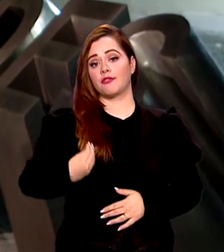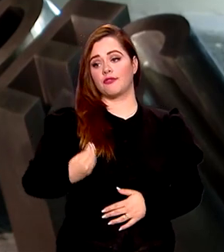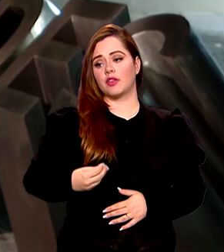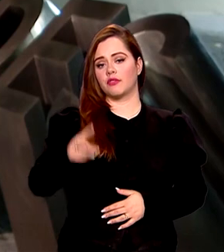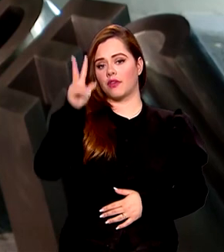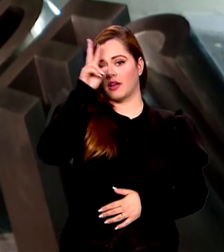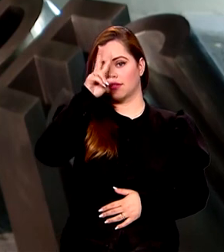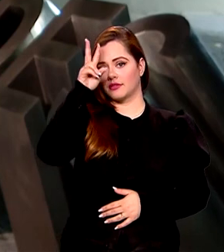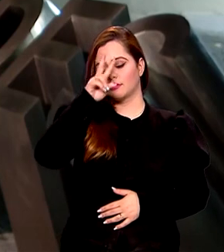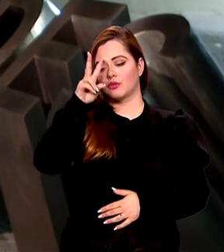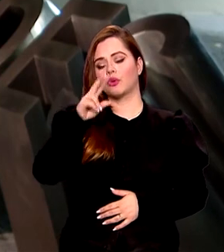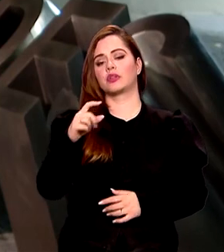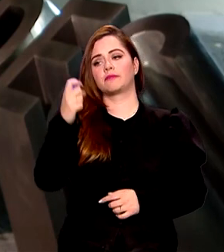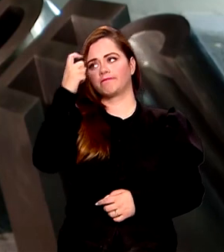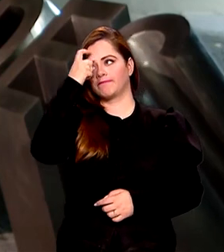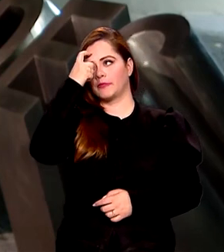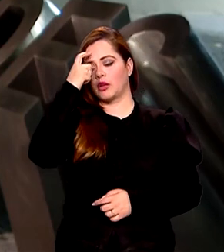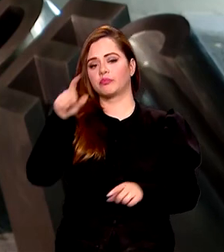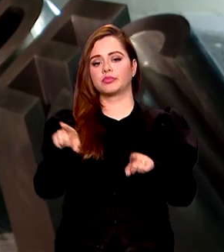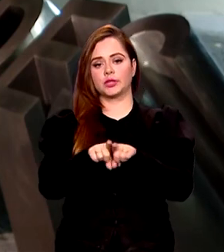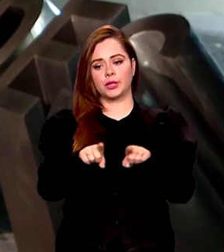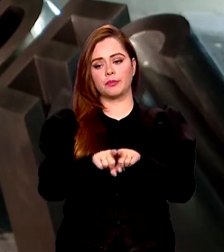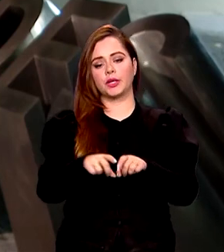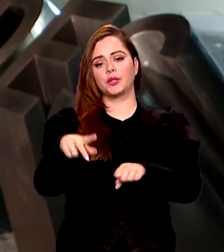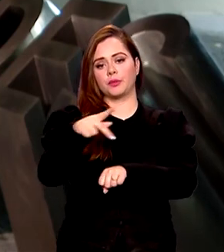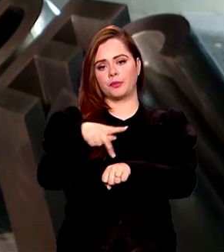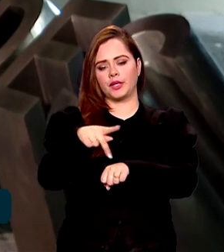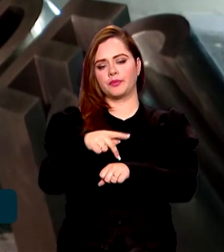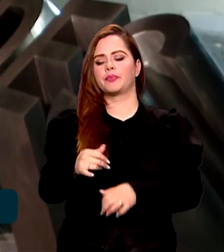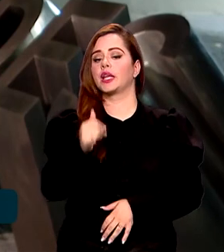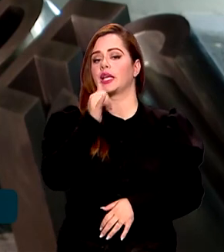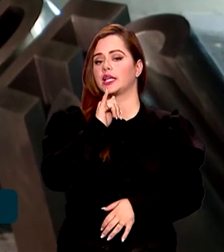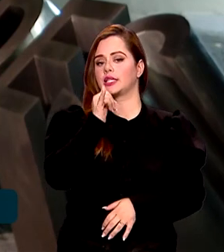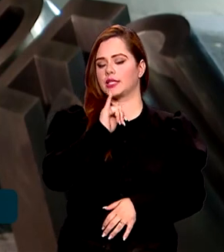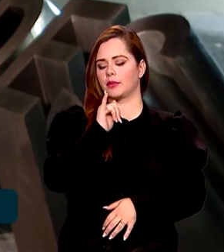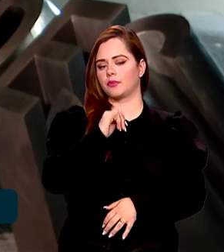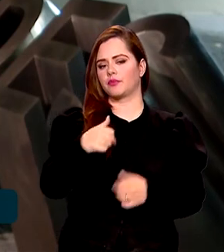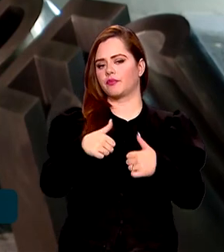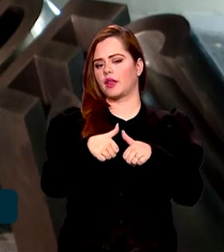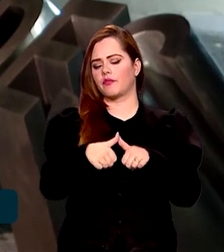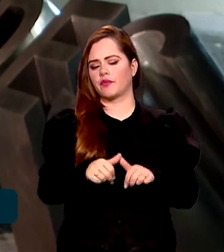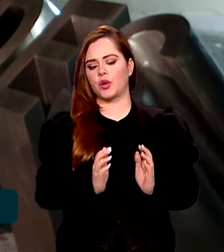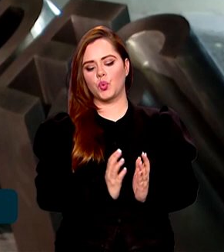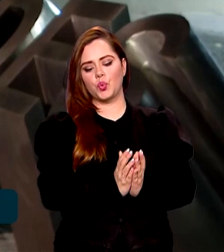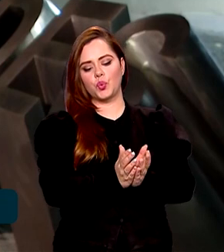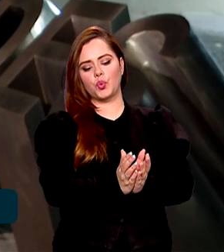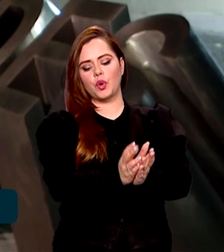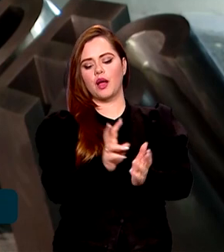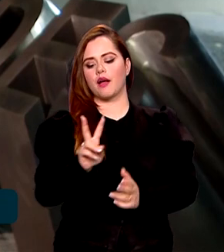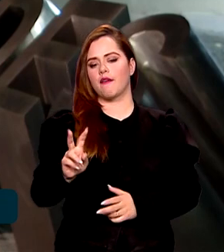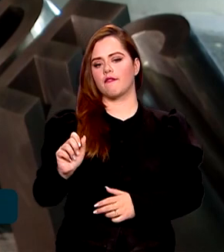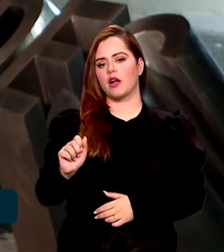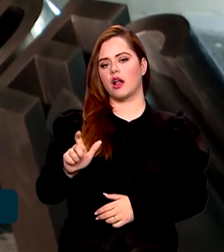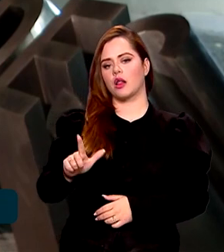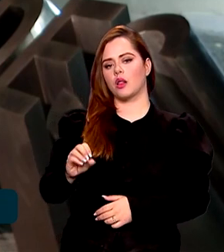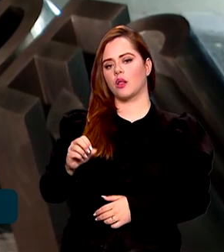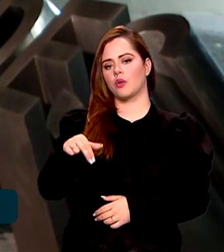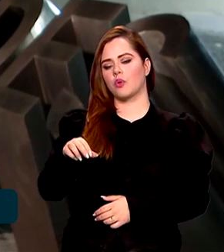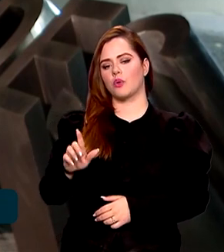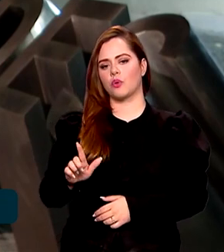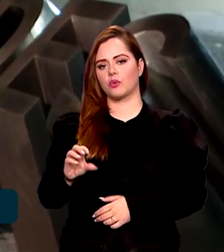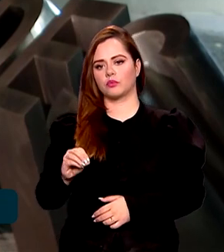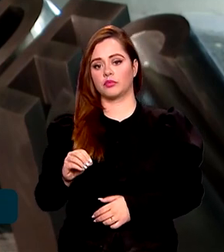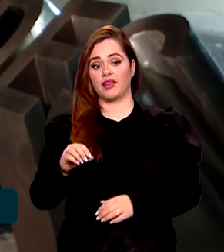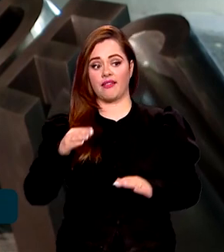memória africana no país. Ali fica, por exemplo, o Cais do Valongo, por onde entraram cerca de um milhão de